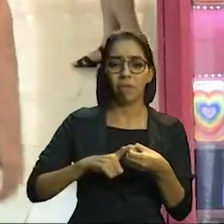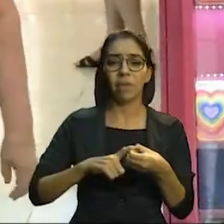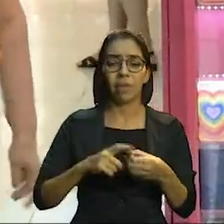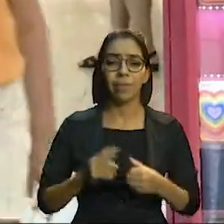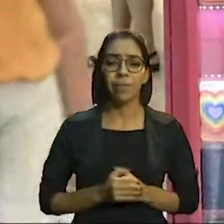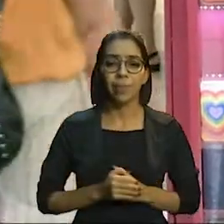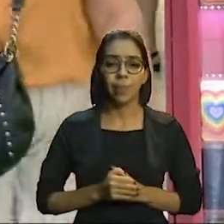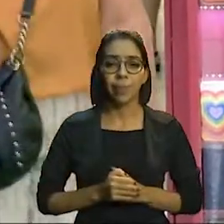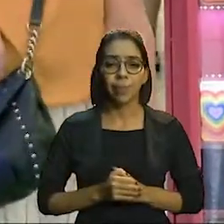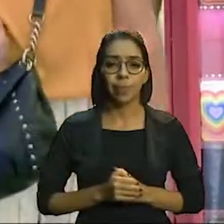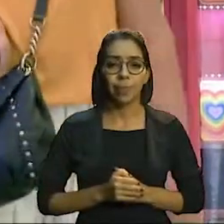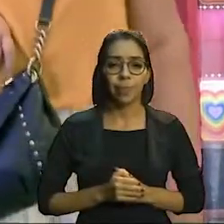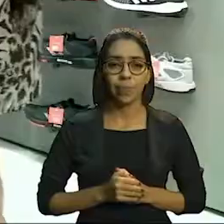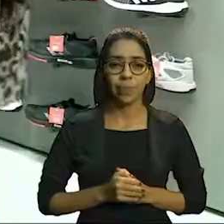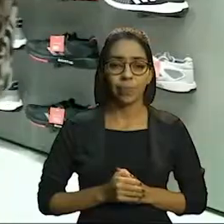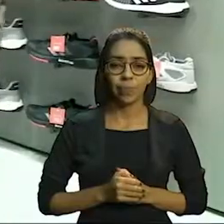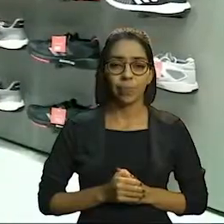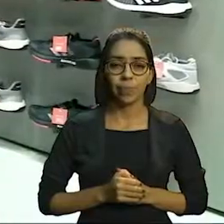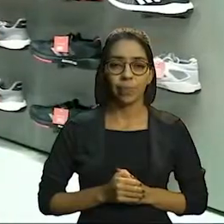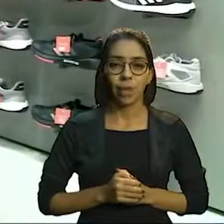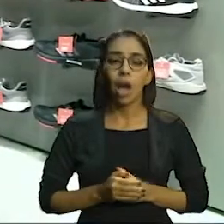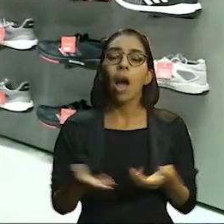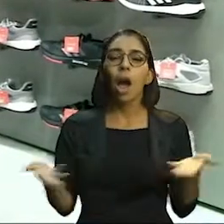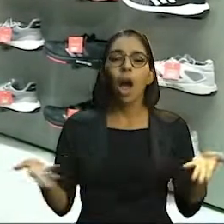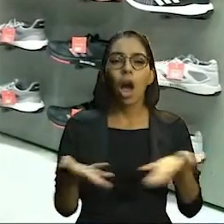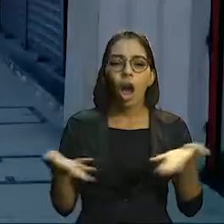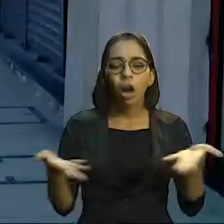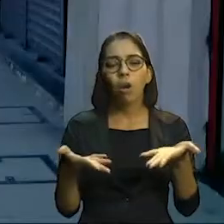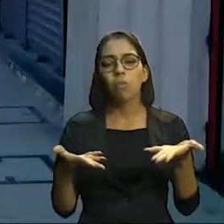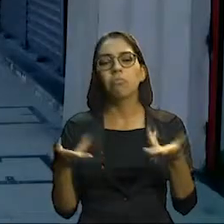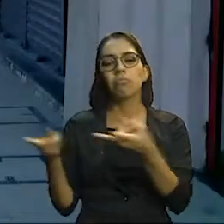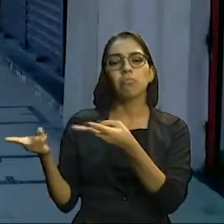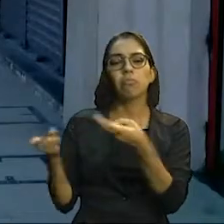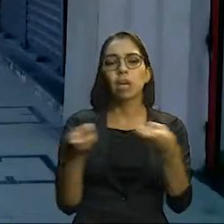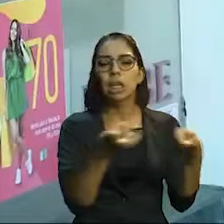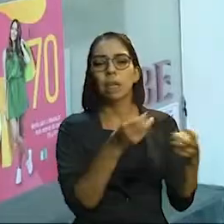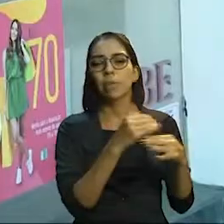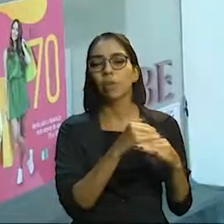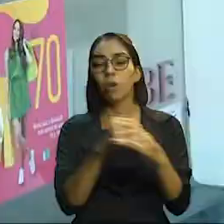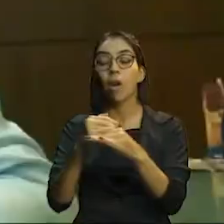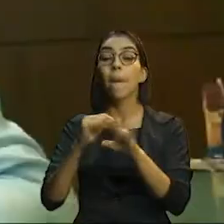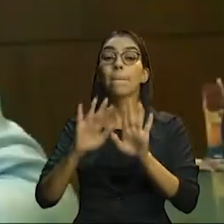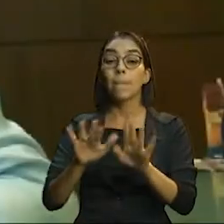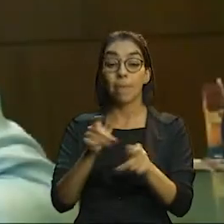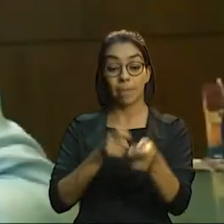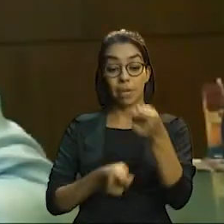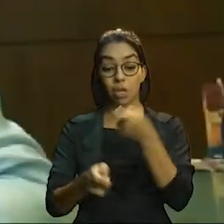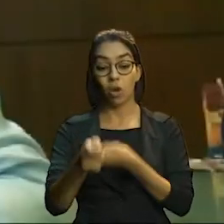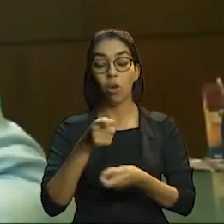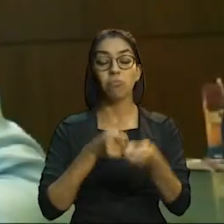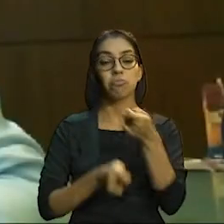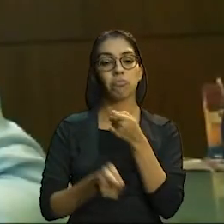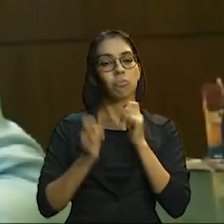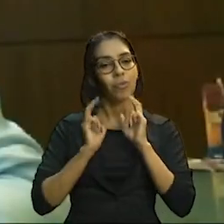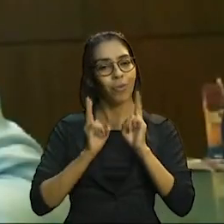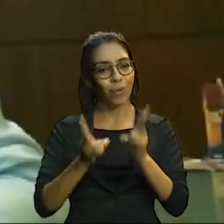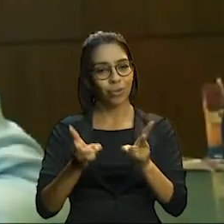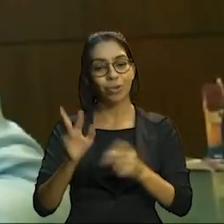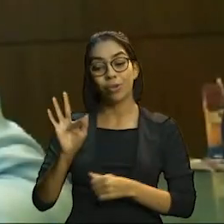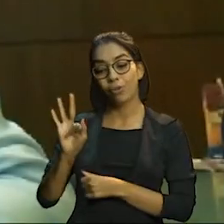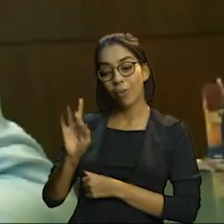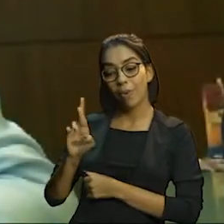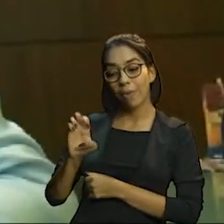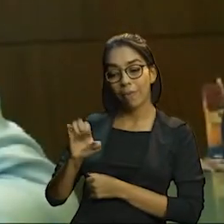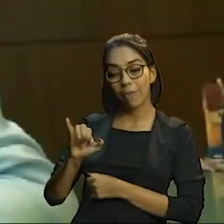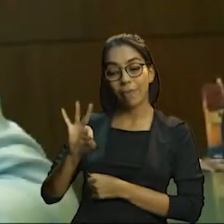lado. Mesmo diante de um cenário ainda instável, o empreendedorismo segue firme. Mesmo assim, Freitas Cordeiro